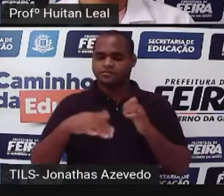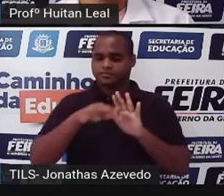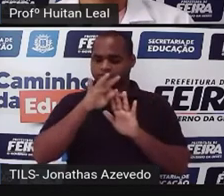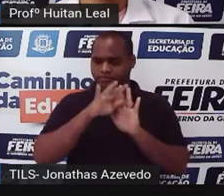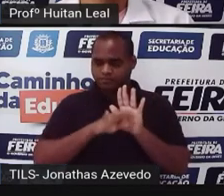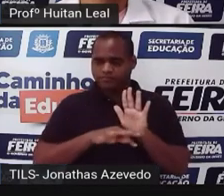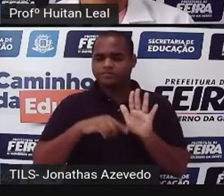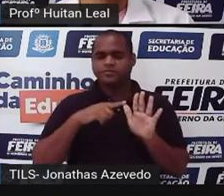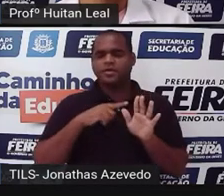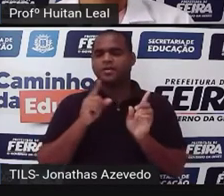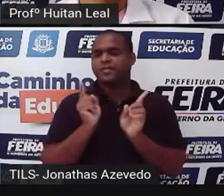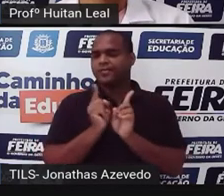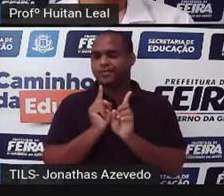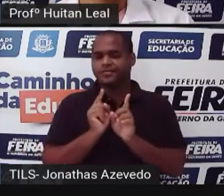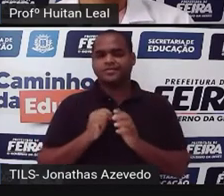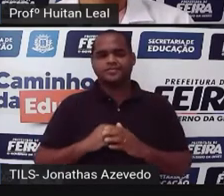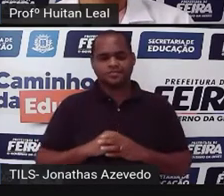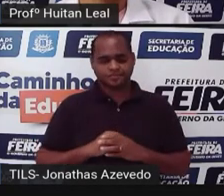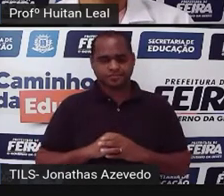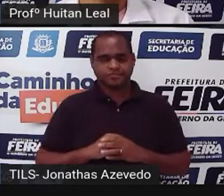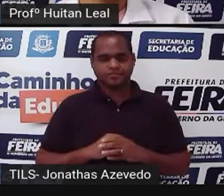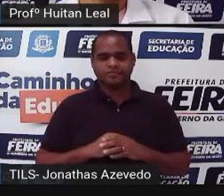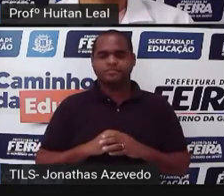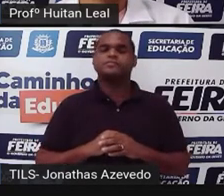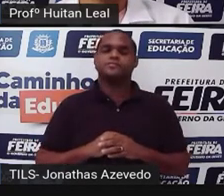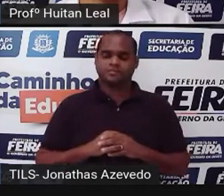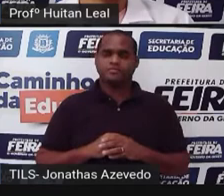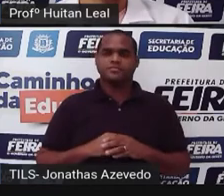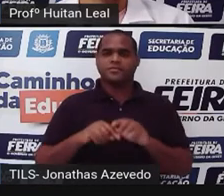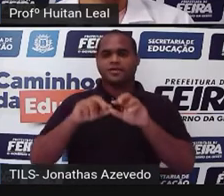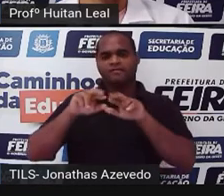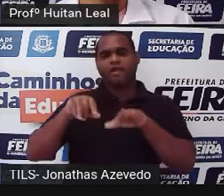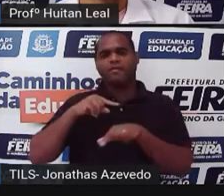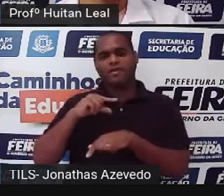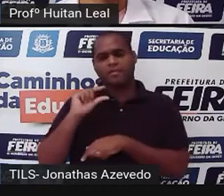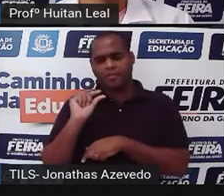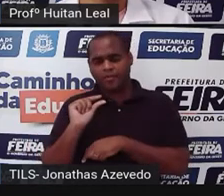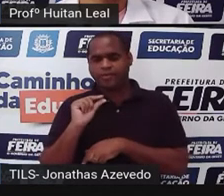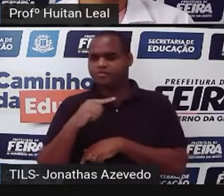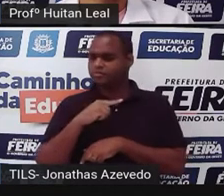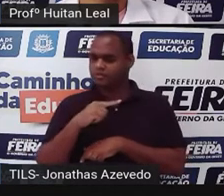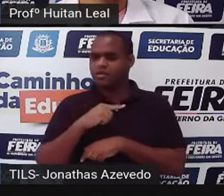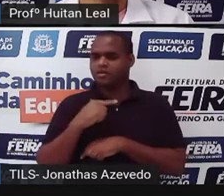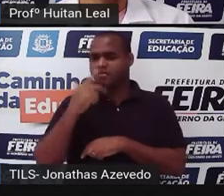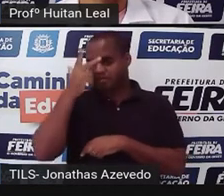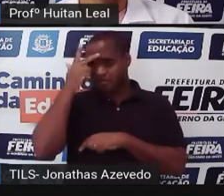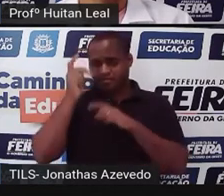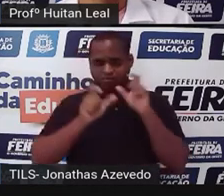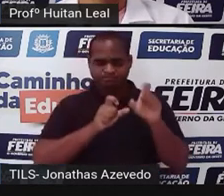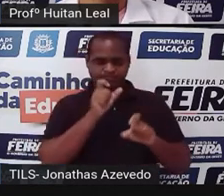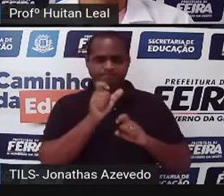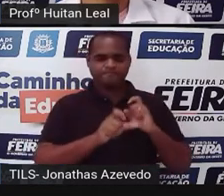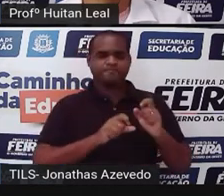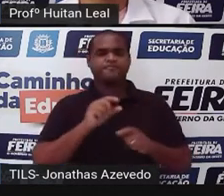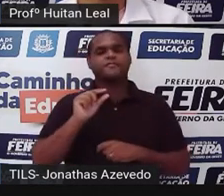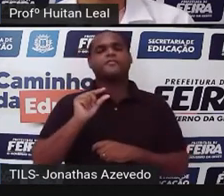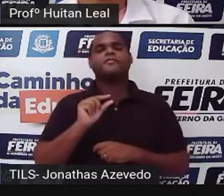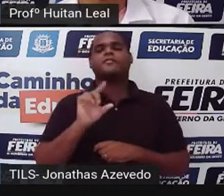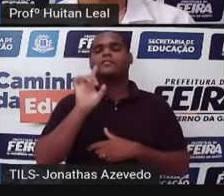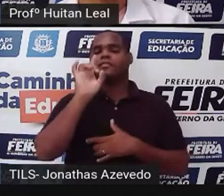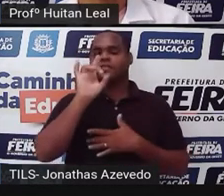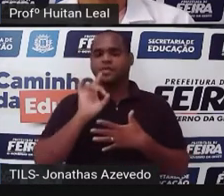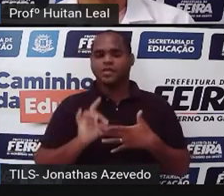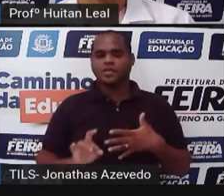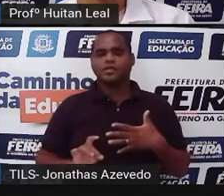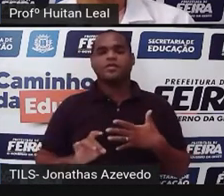narrativo curto, com poucos fatos e com poucos personagens. Quais são as características